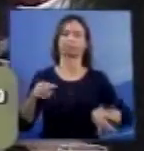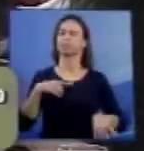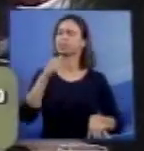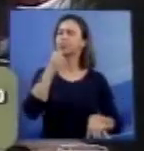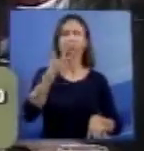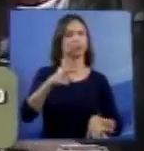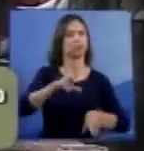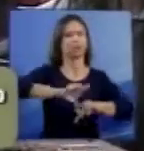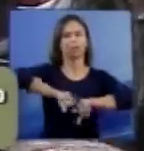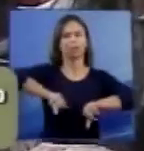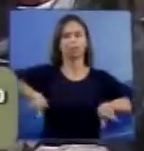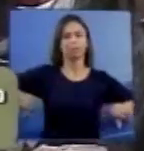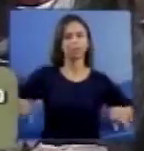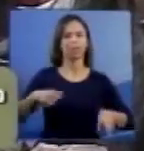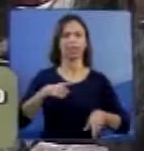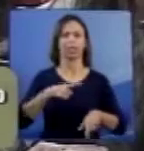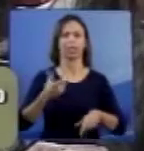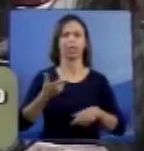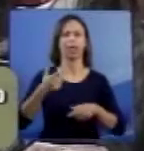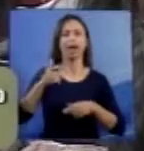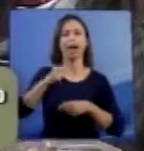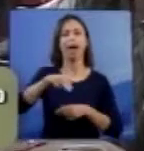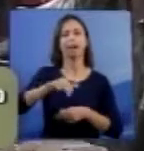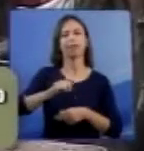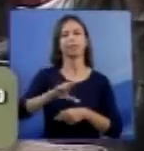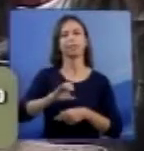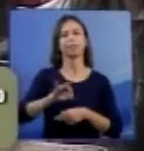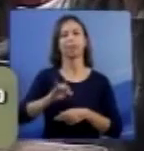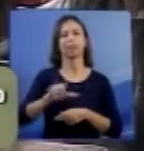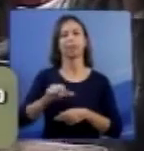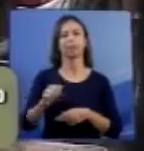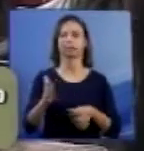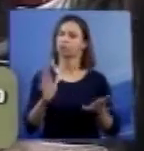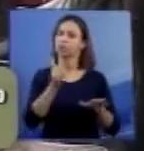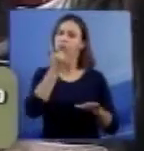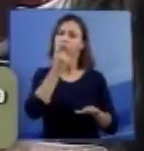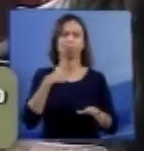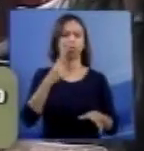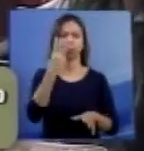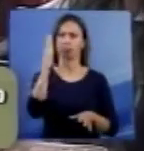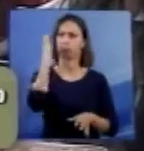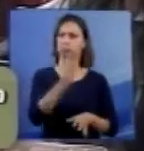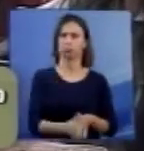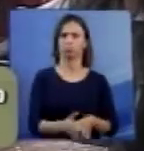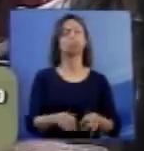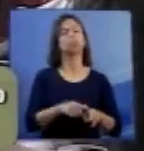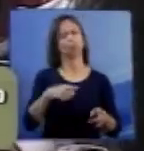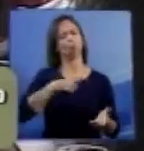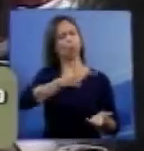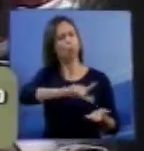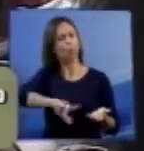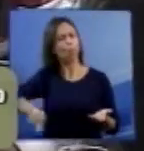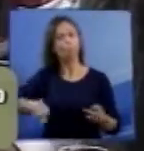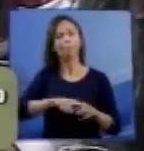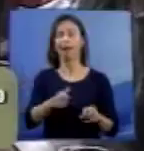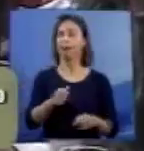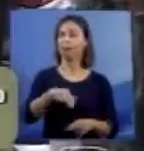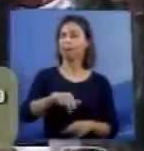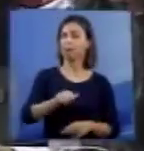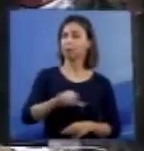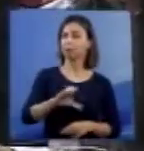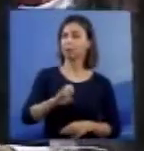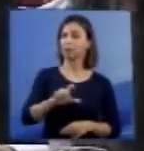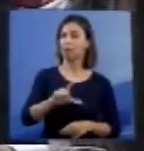de anencefalia, só existe uma hipótese. E, portanto, há outras patologias, mas anencefalia só existe uma.